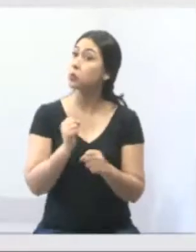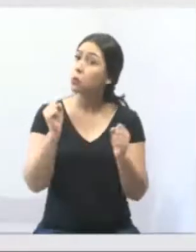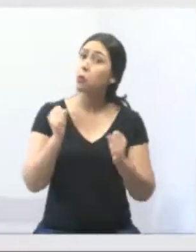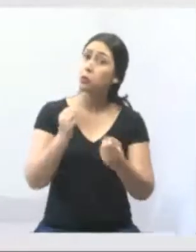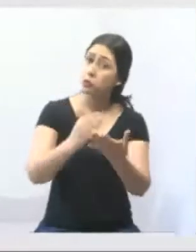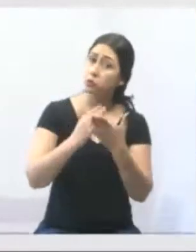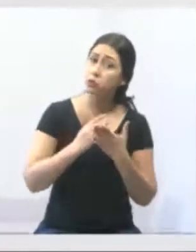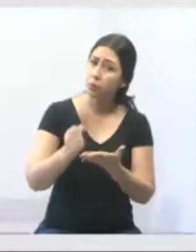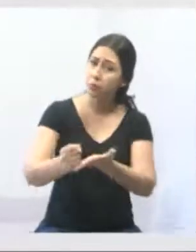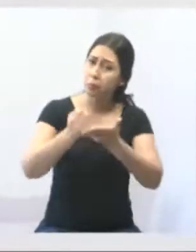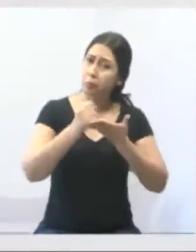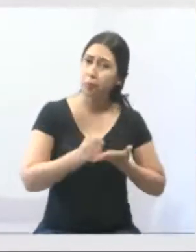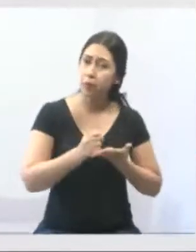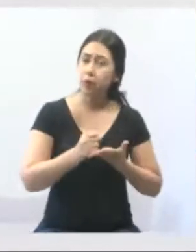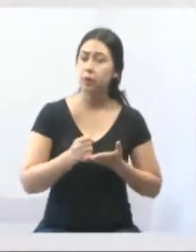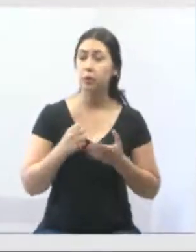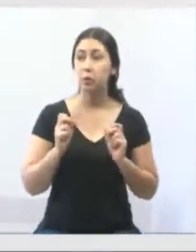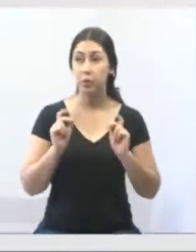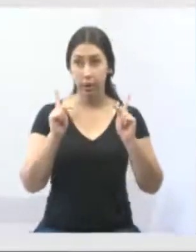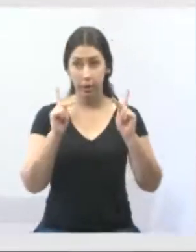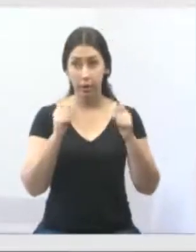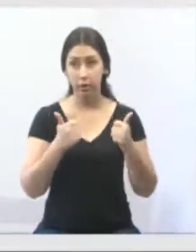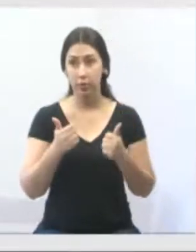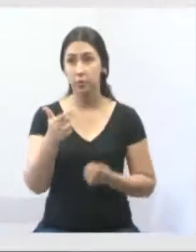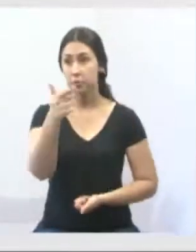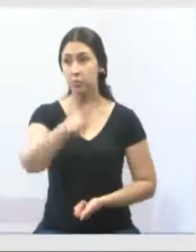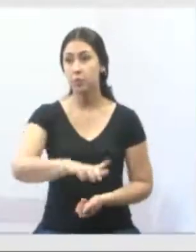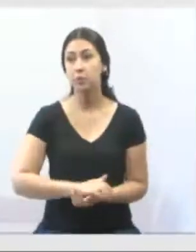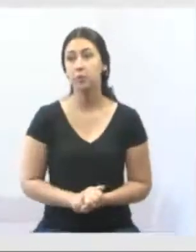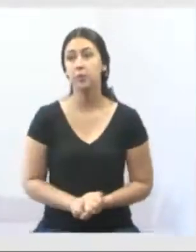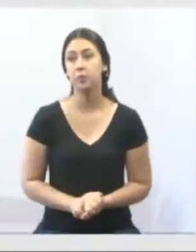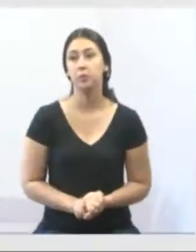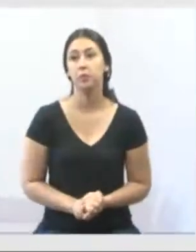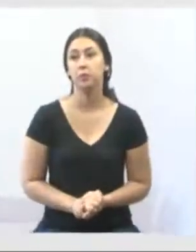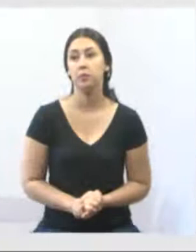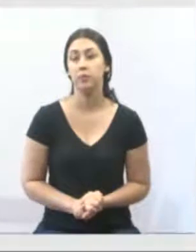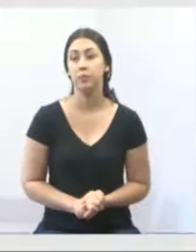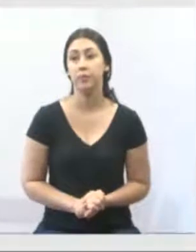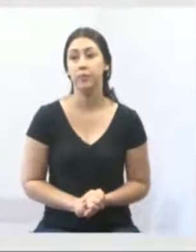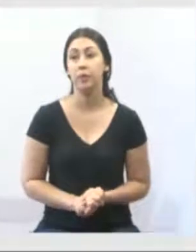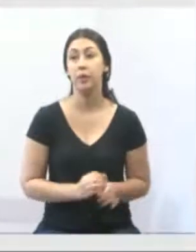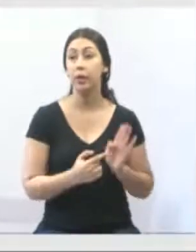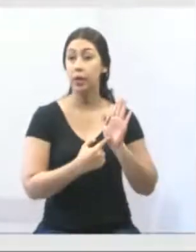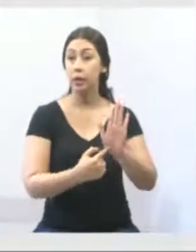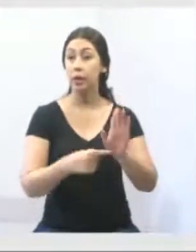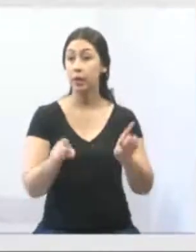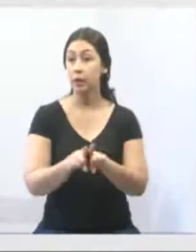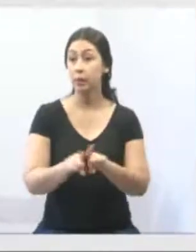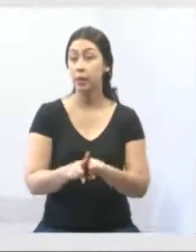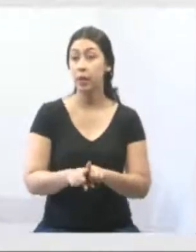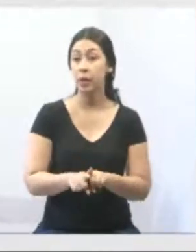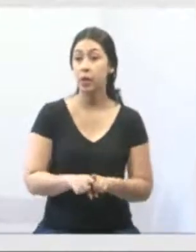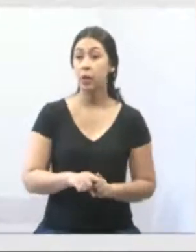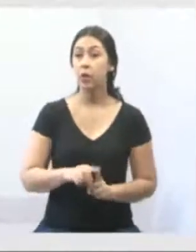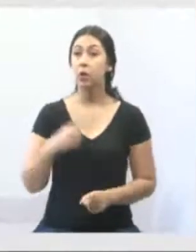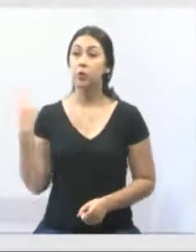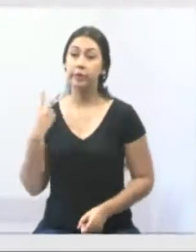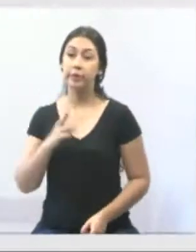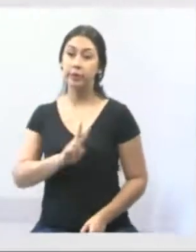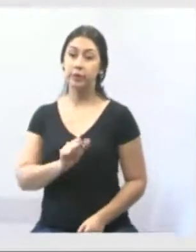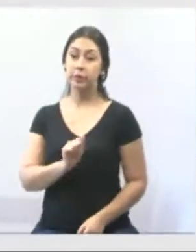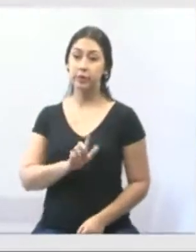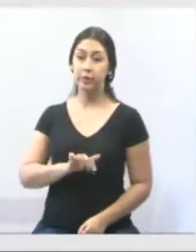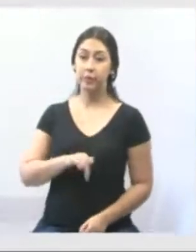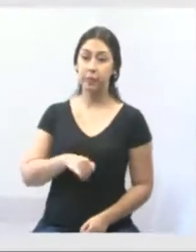um apoio aí. Ok? Pode ir para a próxima? Aí, Valmir, eu e você que vamos muito nesse